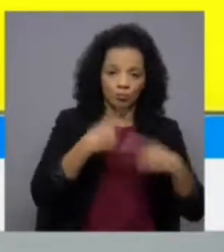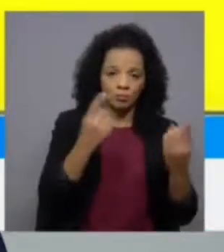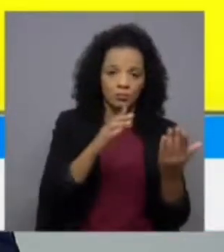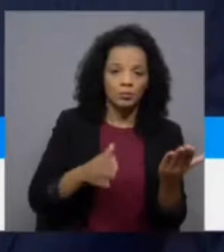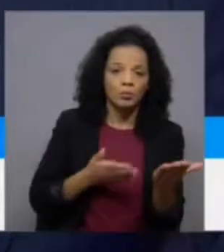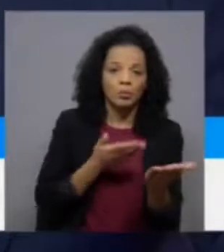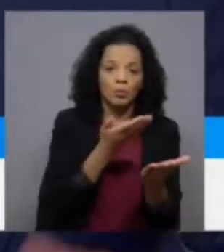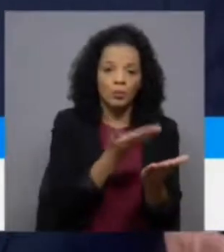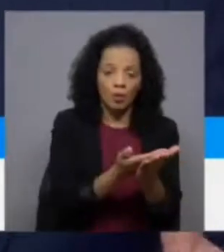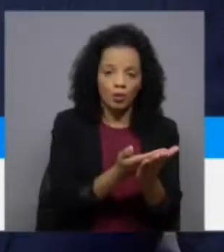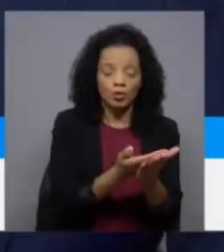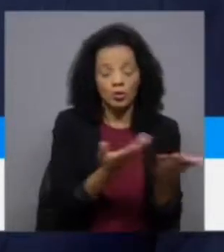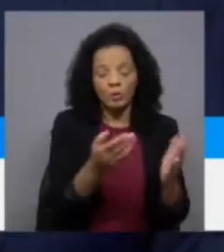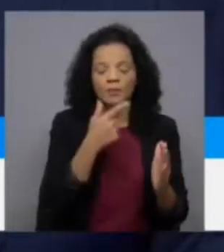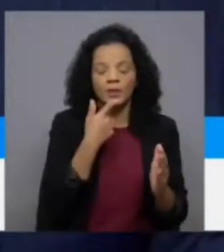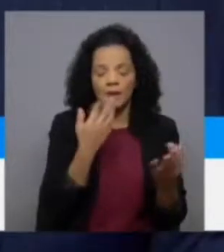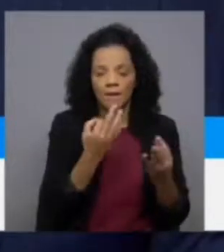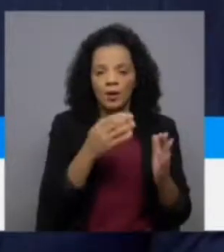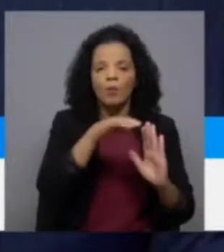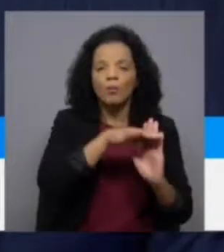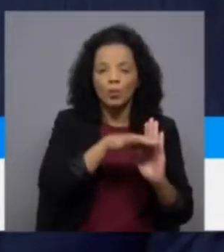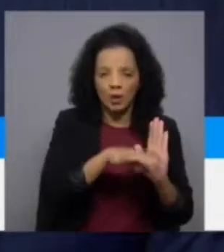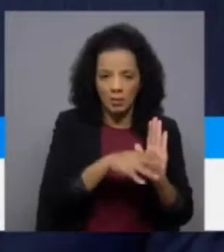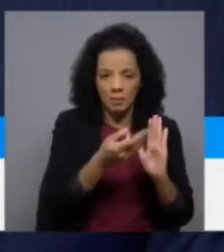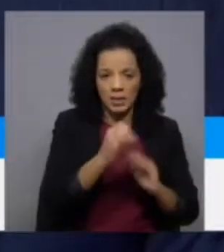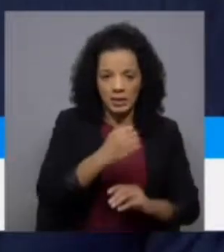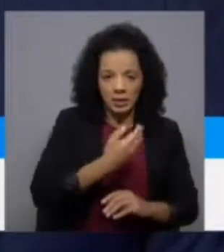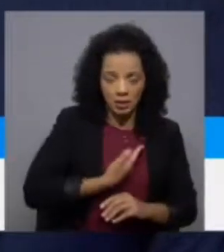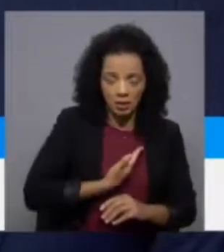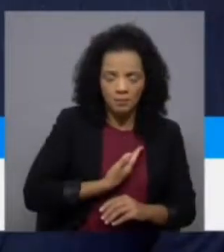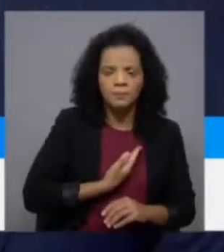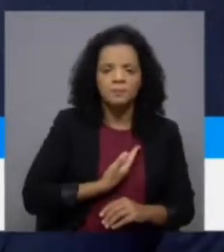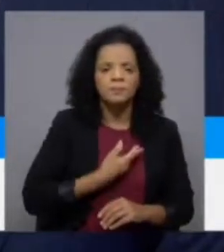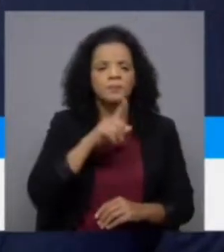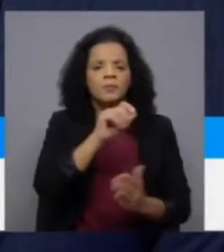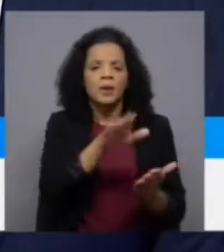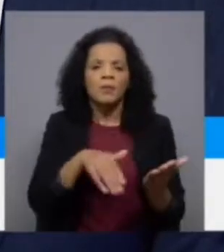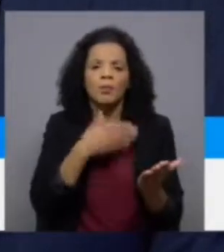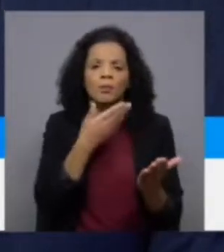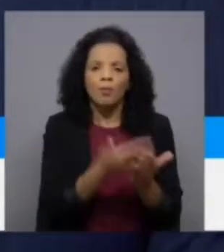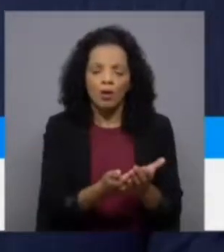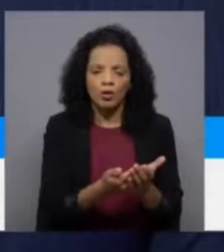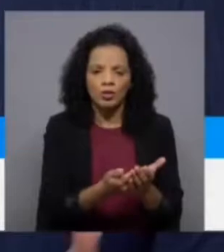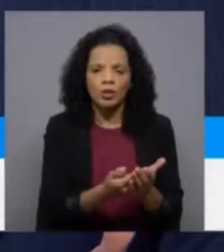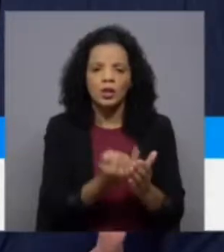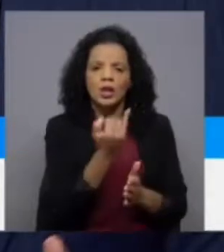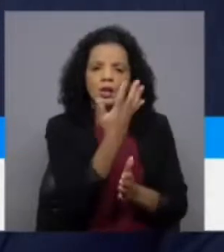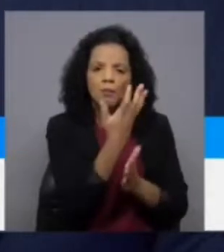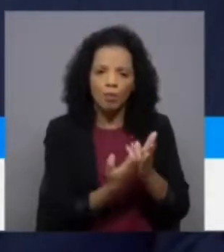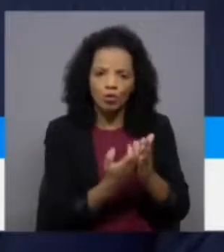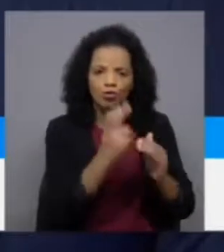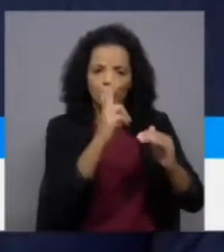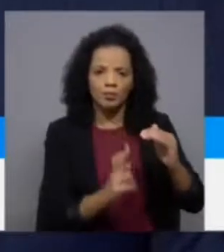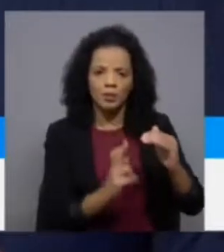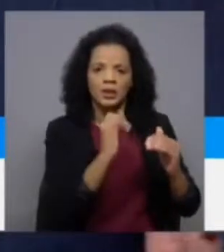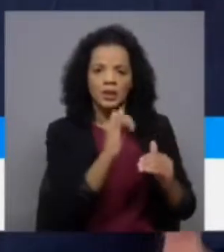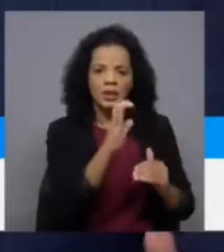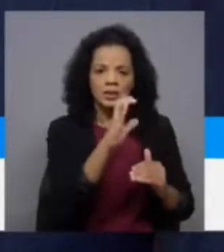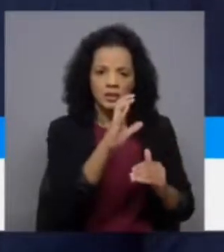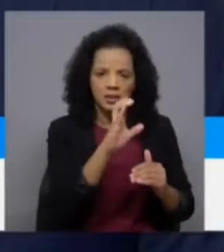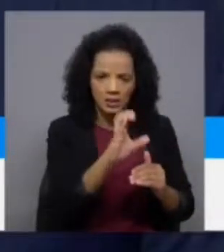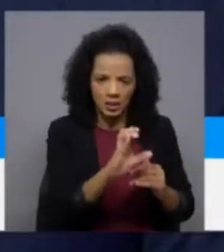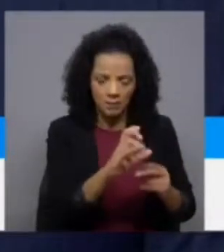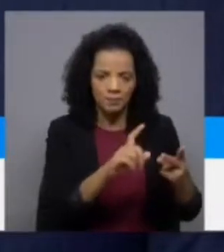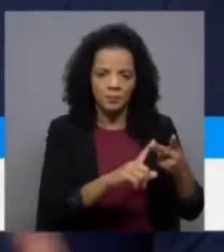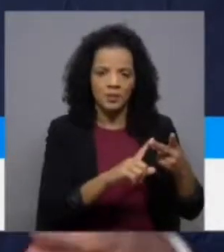programa do PSD e uma proposta de redução de impostos. IRC, IVA da